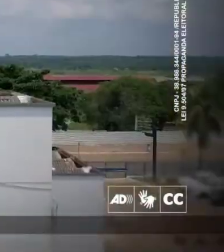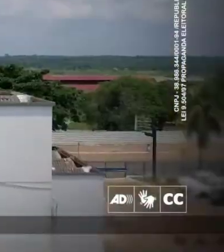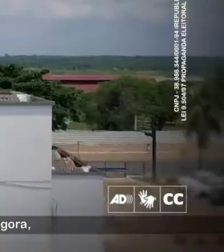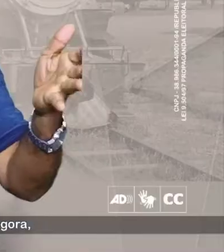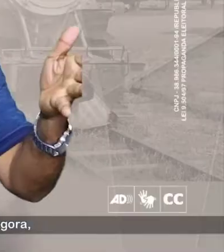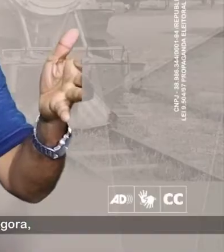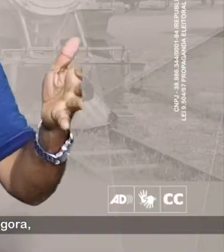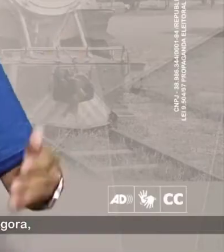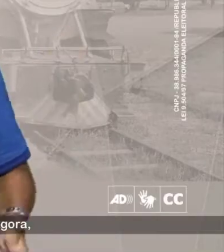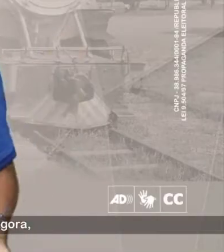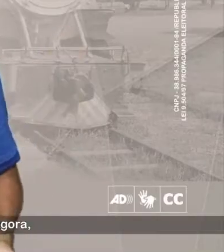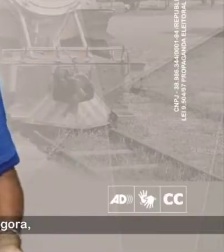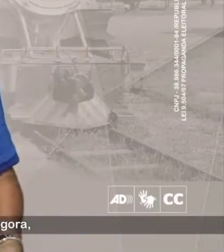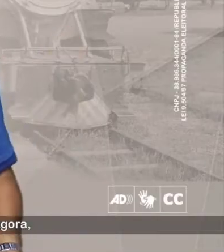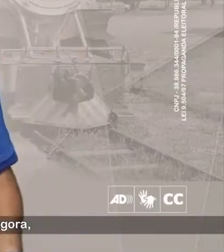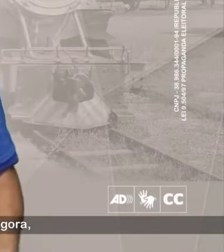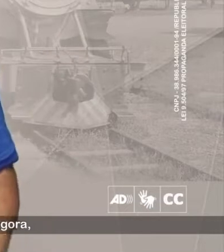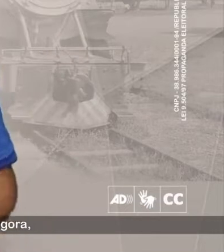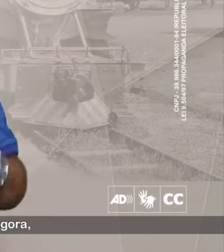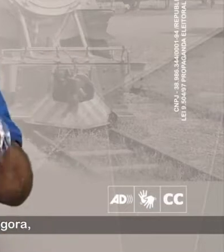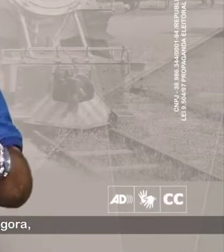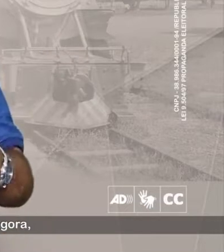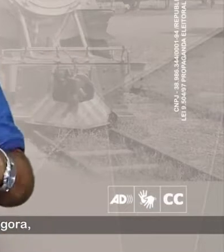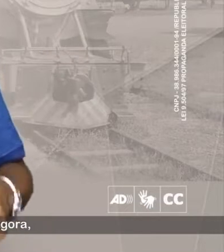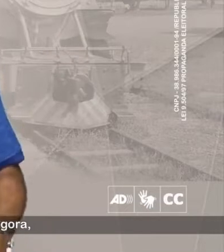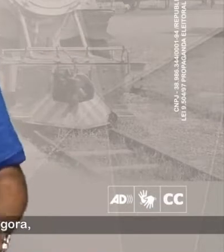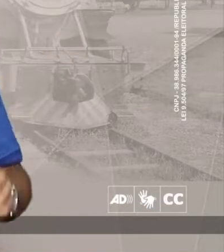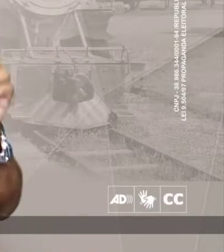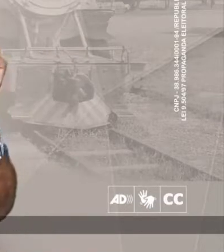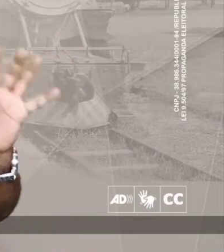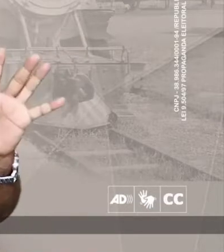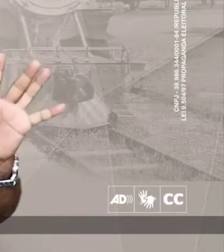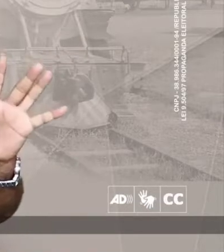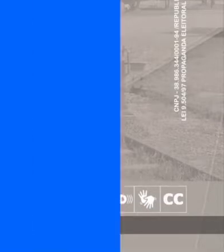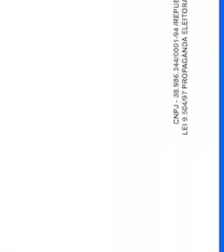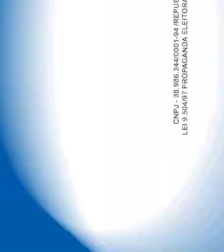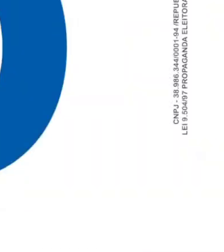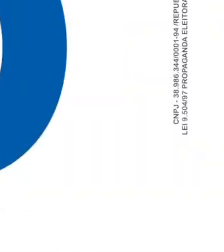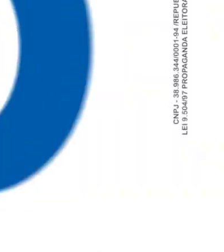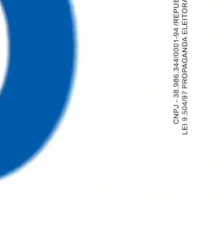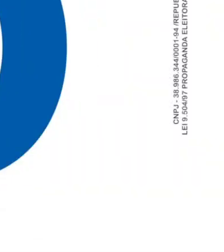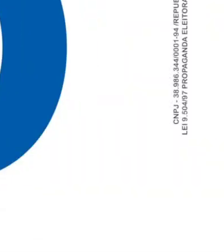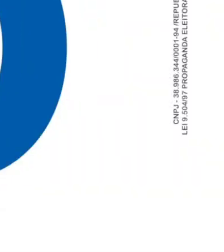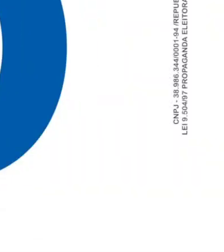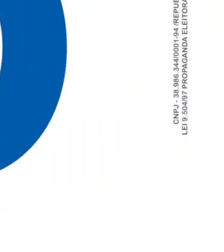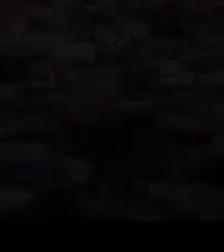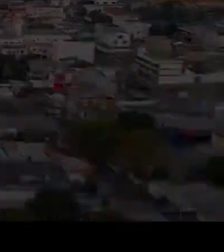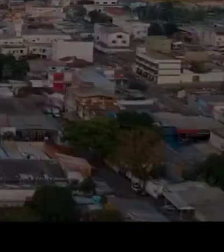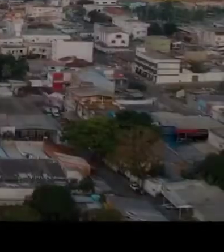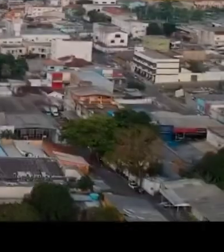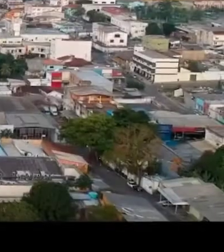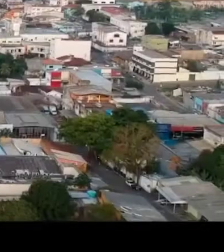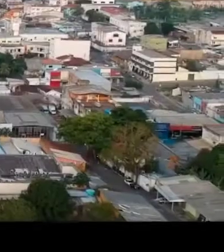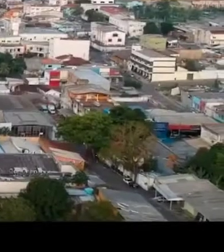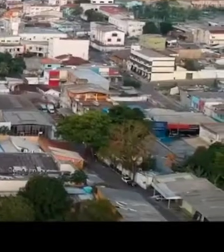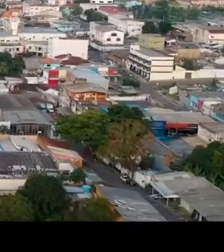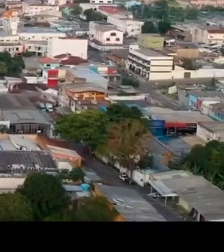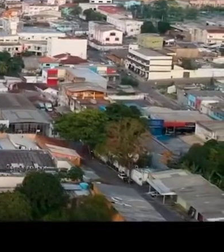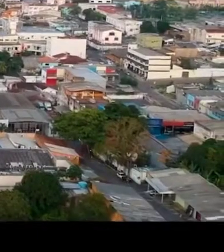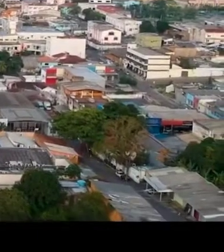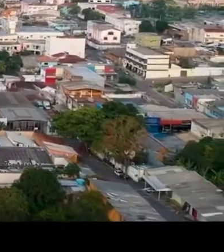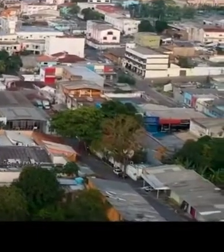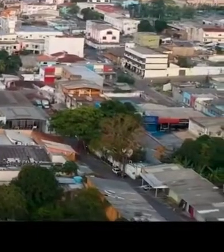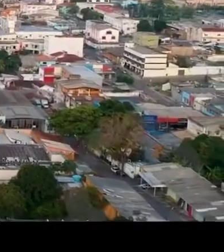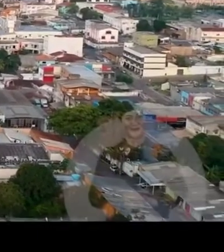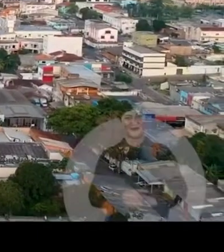de Porto Velho. Só preciso de uma oportunidade. É domingo agora. É 10. Sim, é 10. É nas